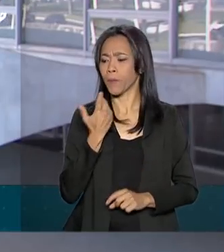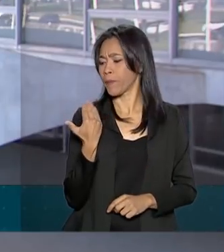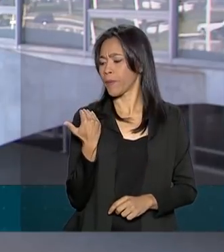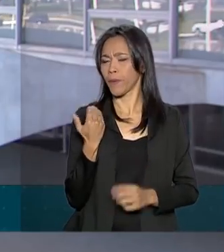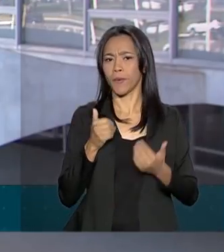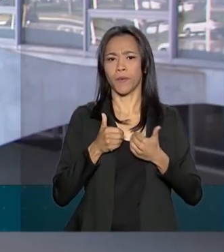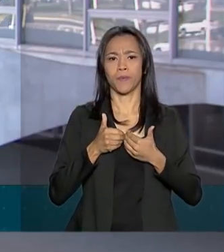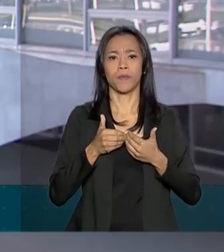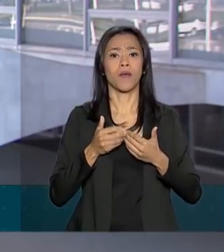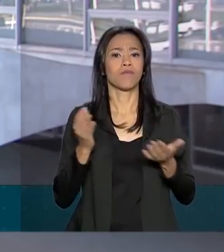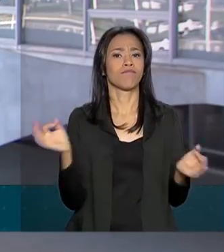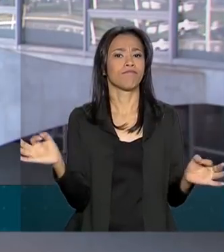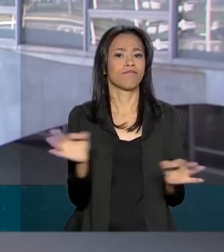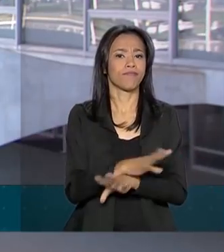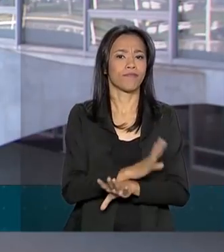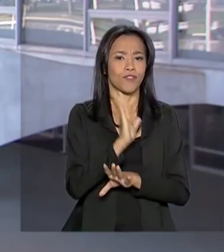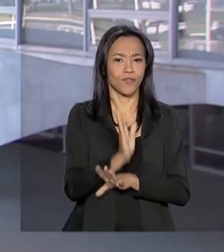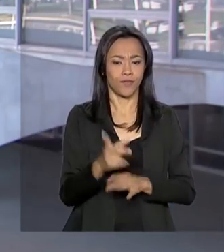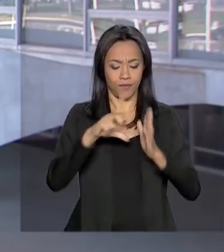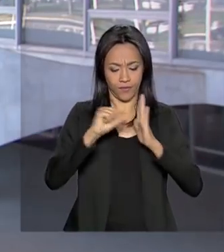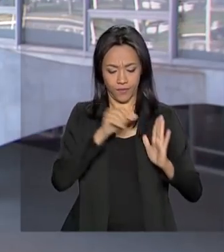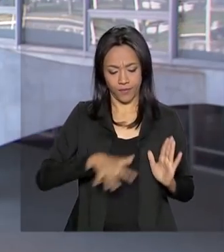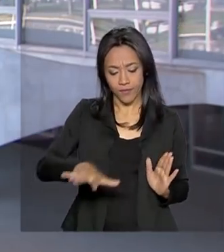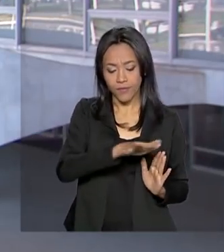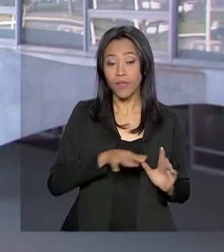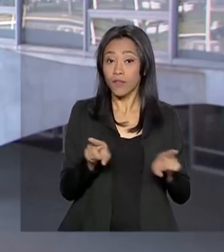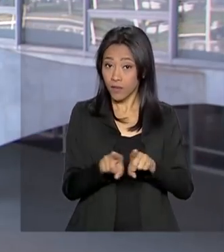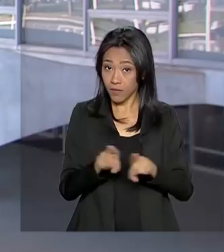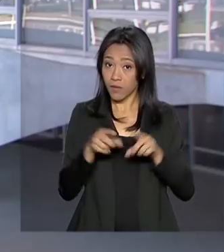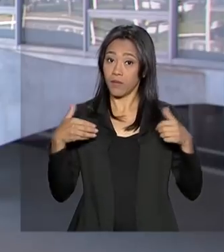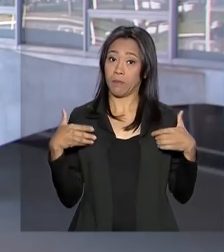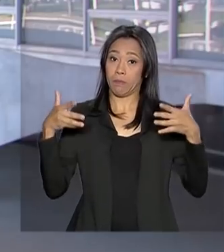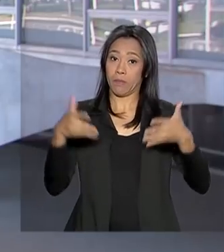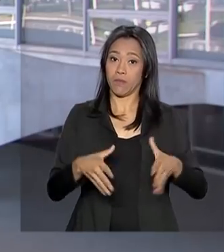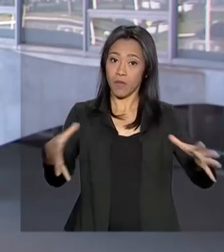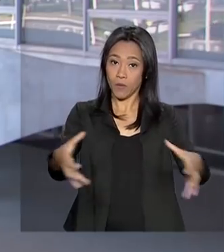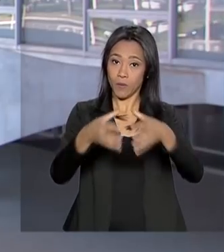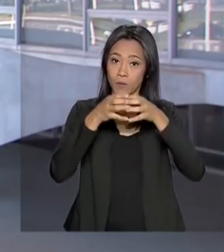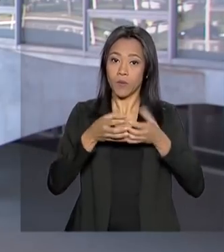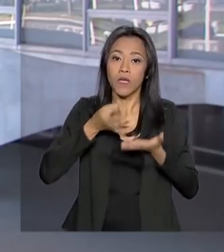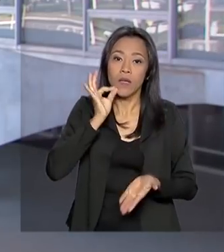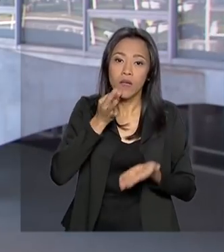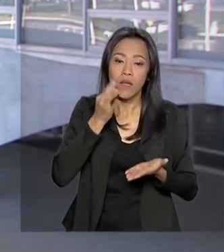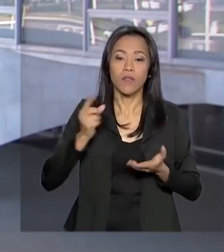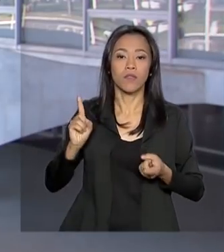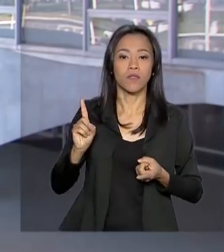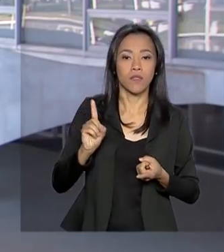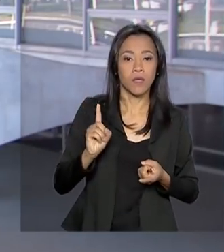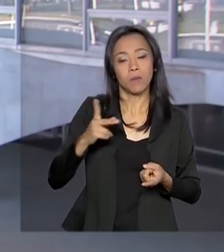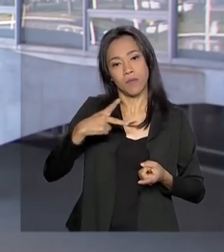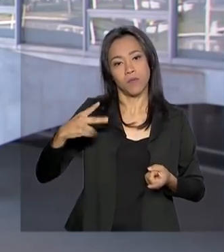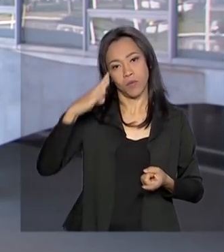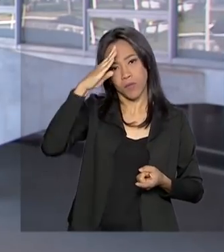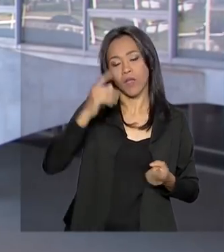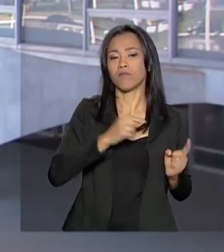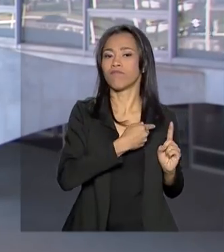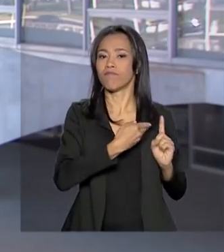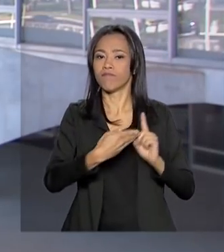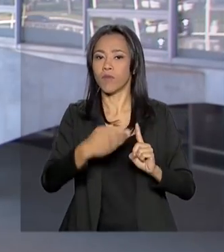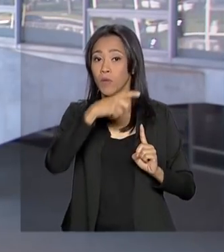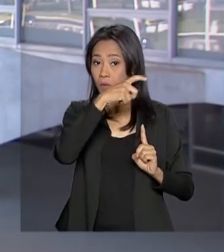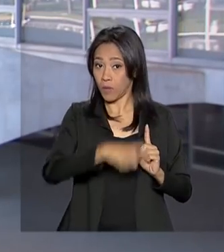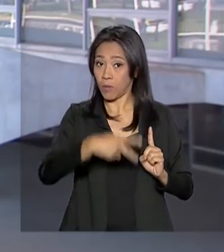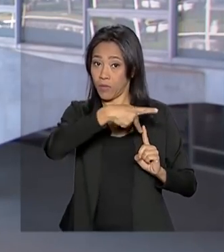pouco aqui no Palácio do Planalto. Também participaram aí do Café da Manhã com o presidente Jair Bolsonaro, o presidente do